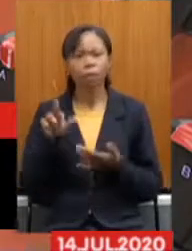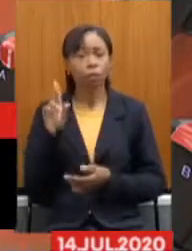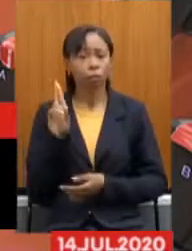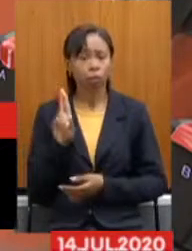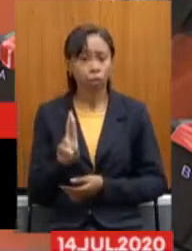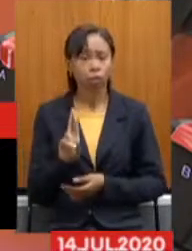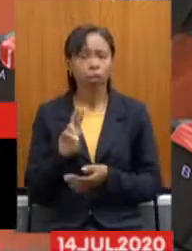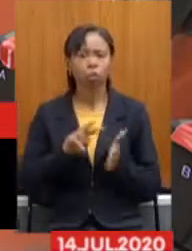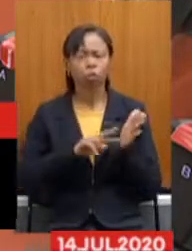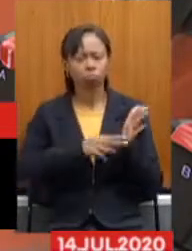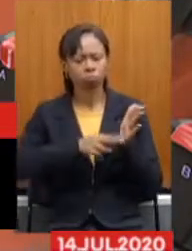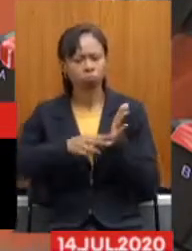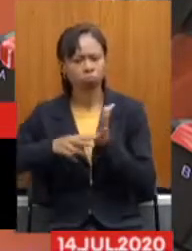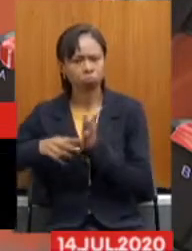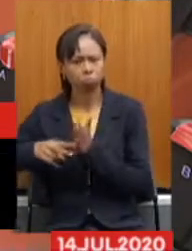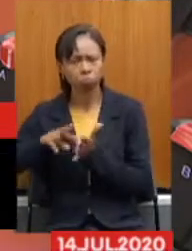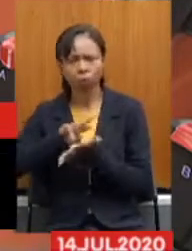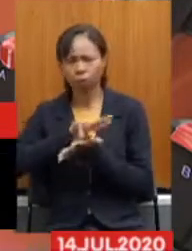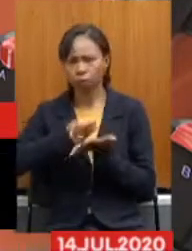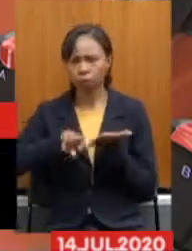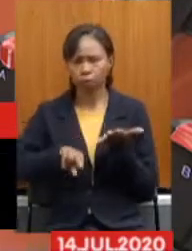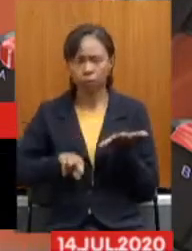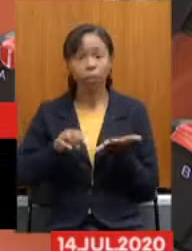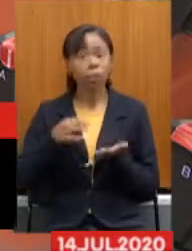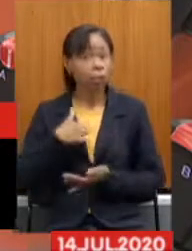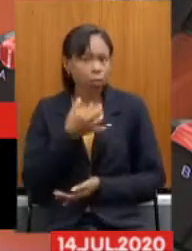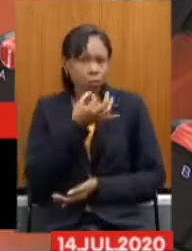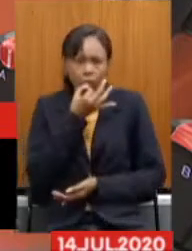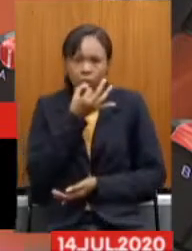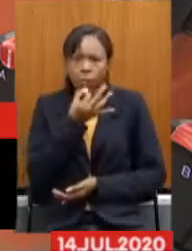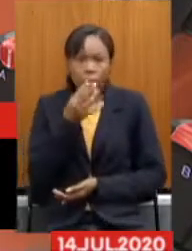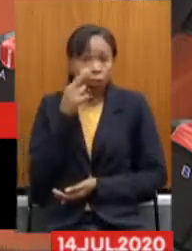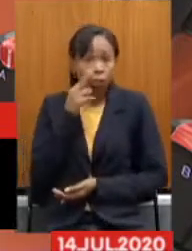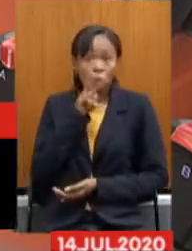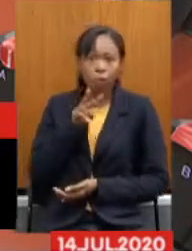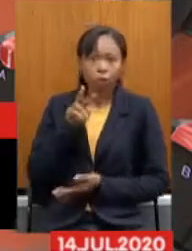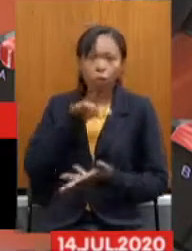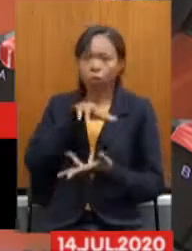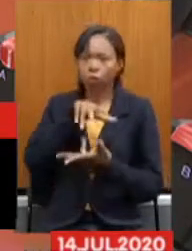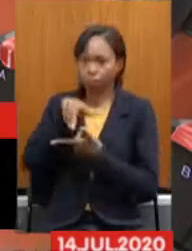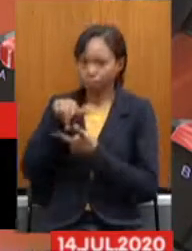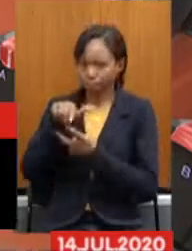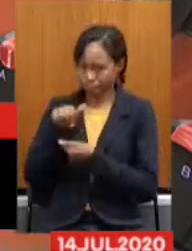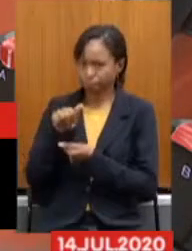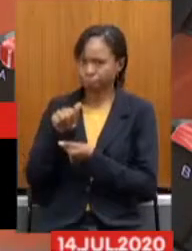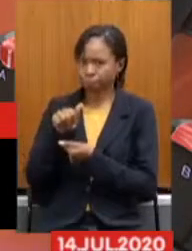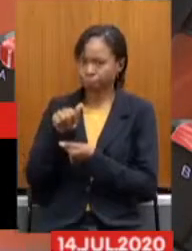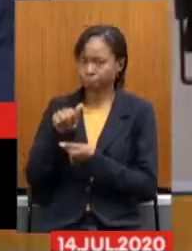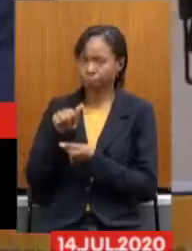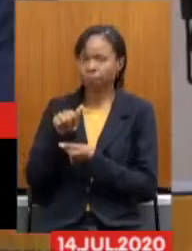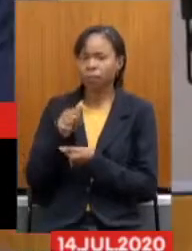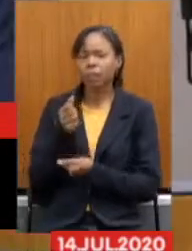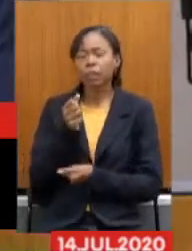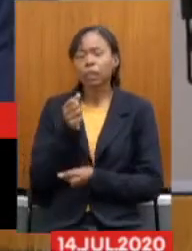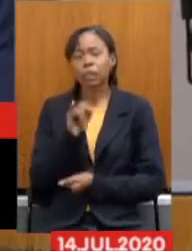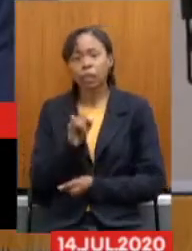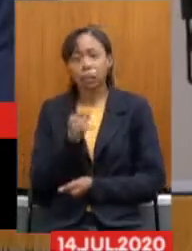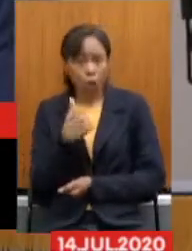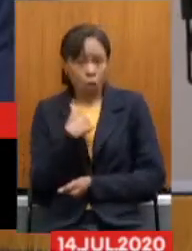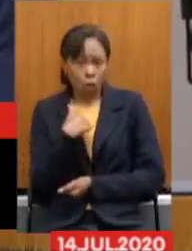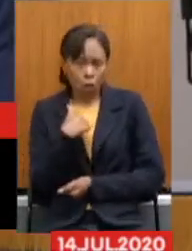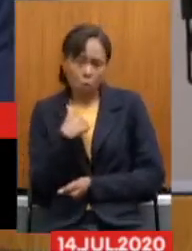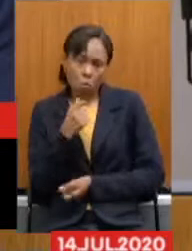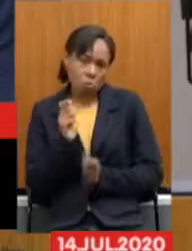Sindicatos E fica A minha Suggestão Do que a gente Vê no mundo Inteiro Eu Se Tivesse